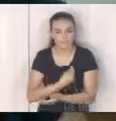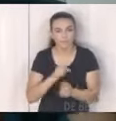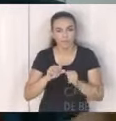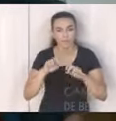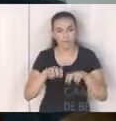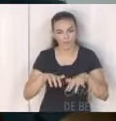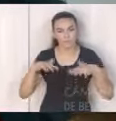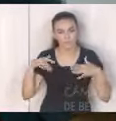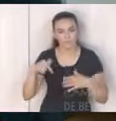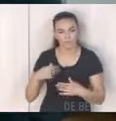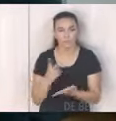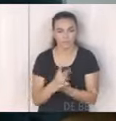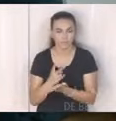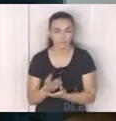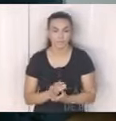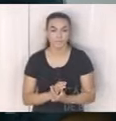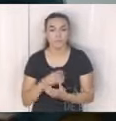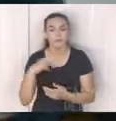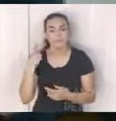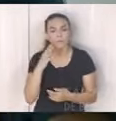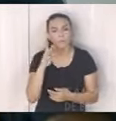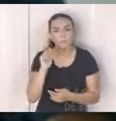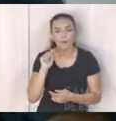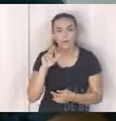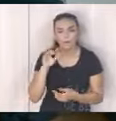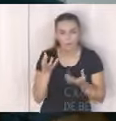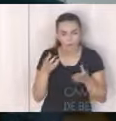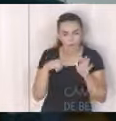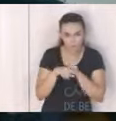comissão de orçamento vereador Braul quer fazer alguma pergunta